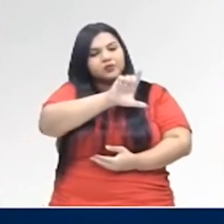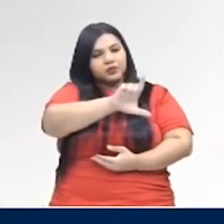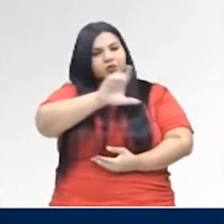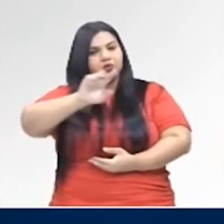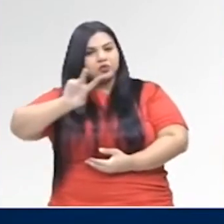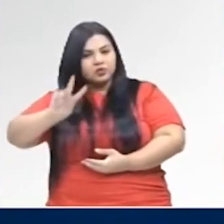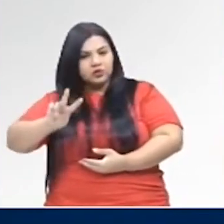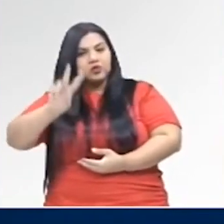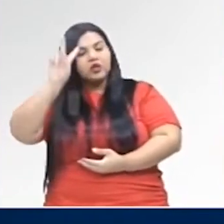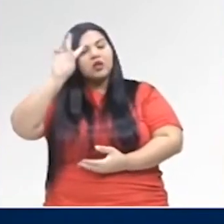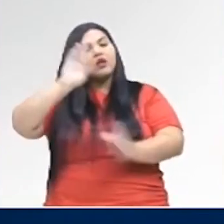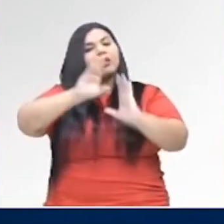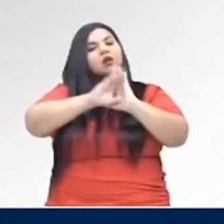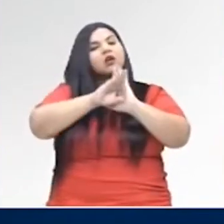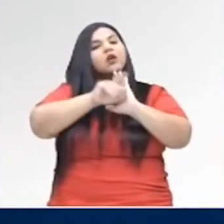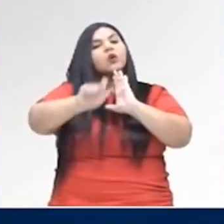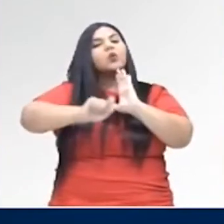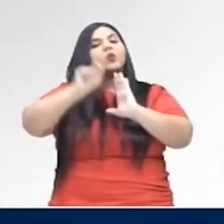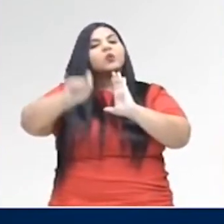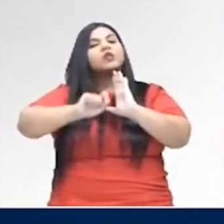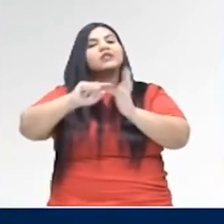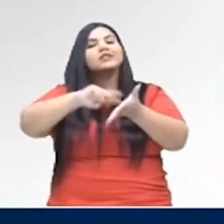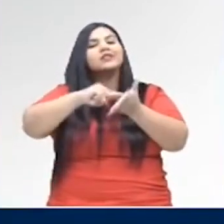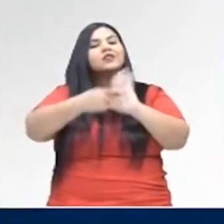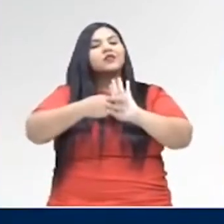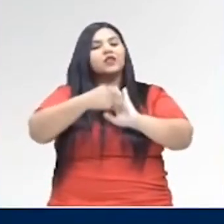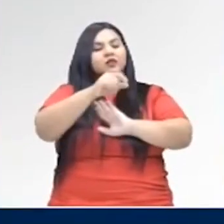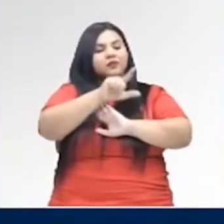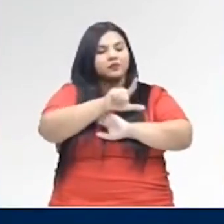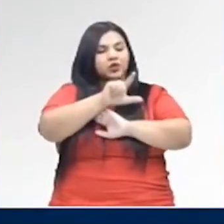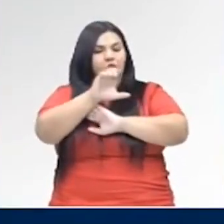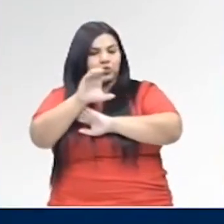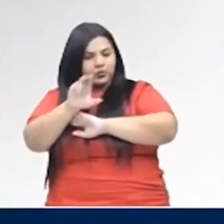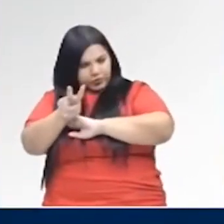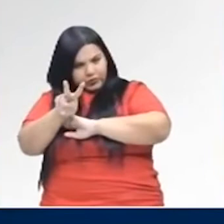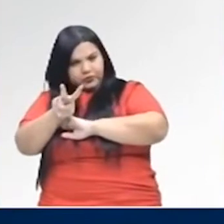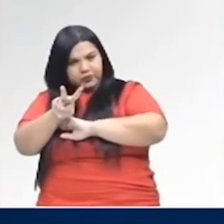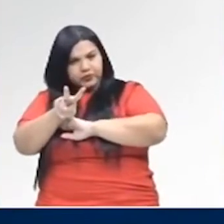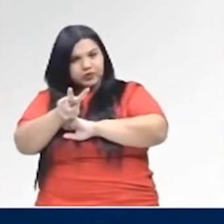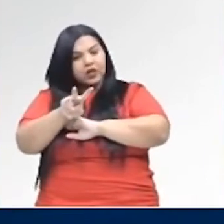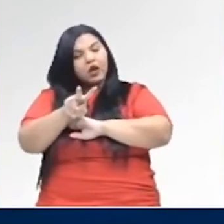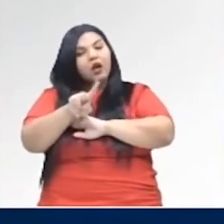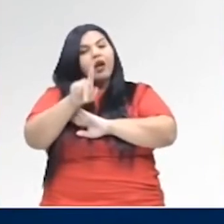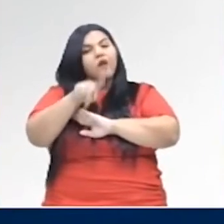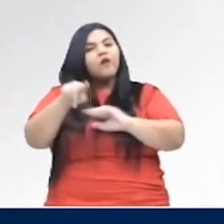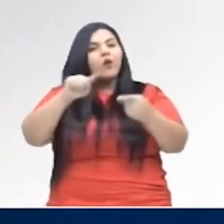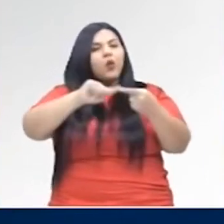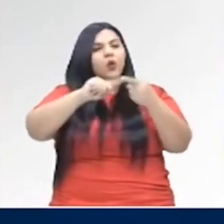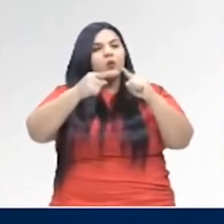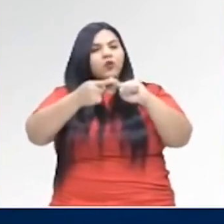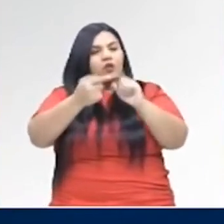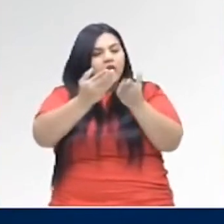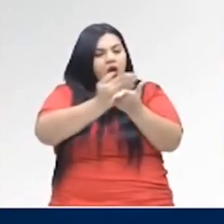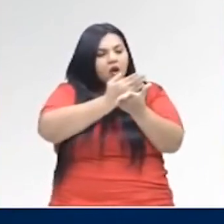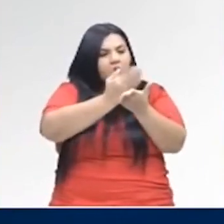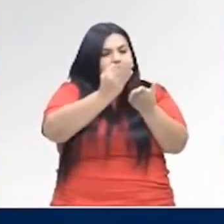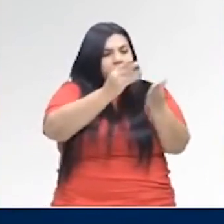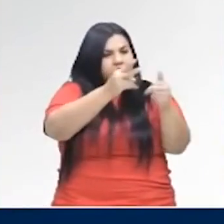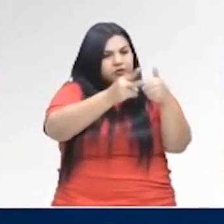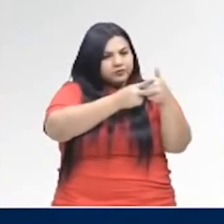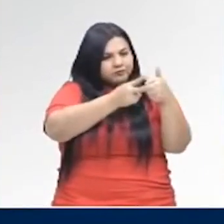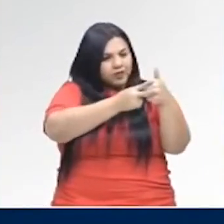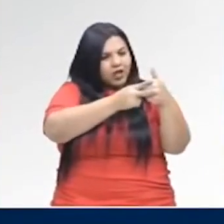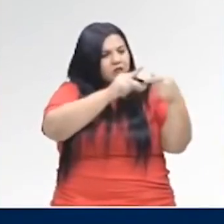é um conceito do que é a locução verbal. Ou seja, eu vou combinar alguns verbos, uma forma